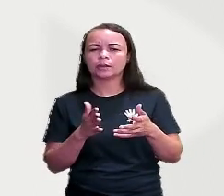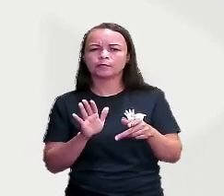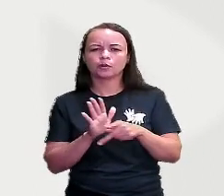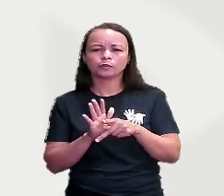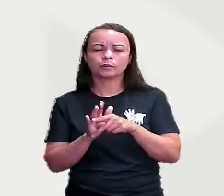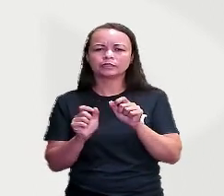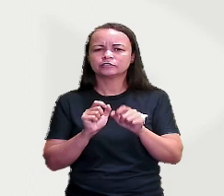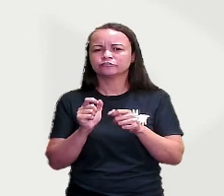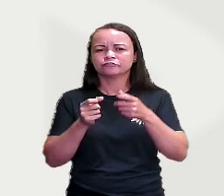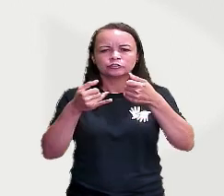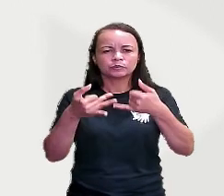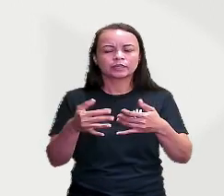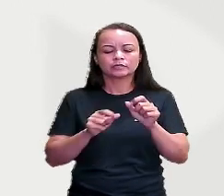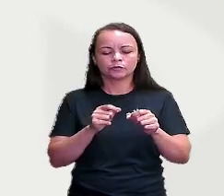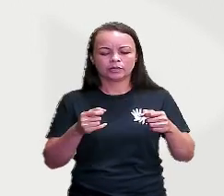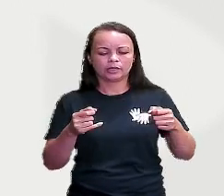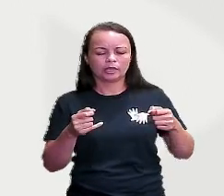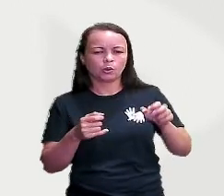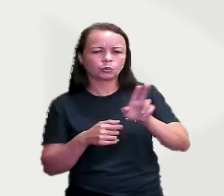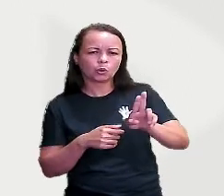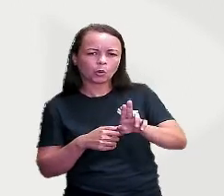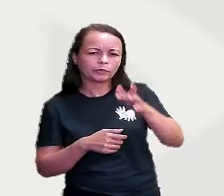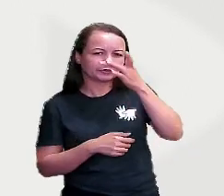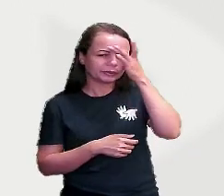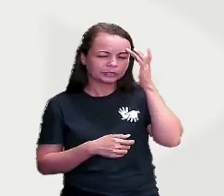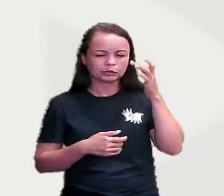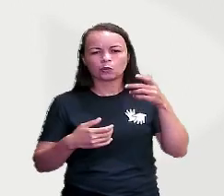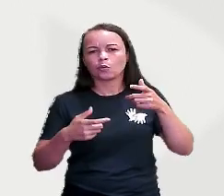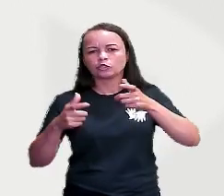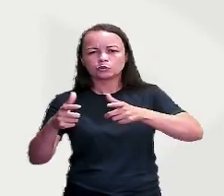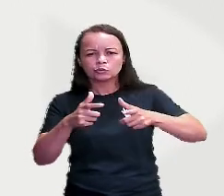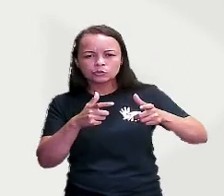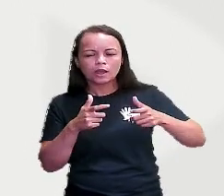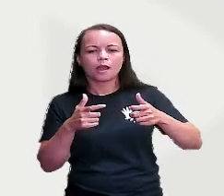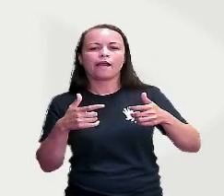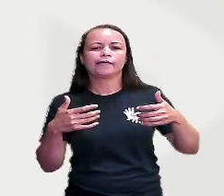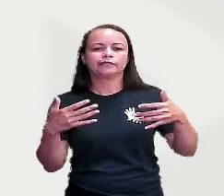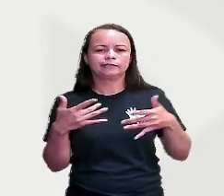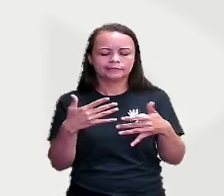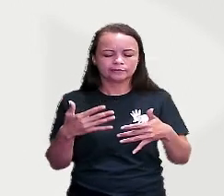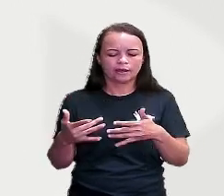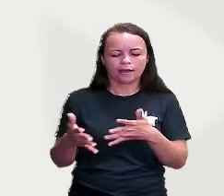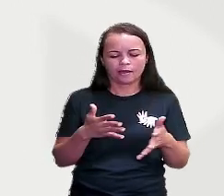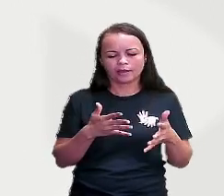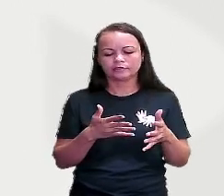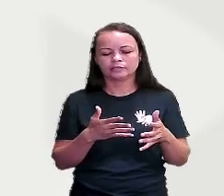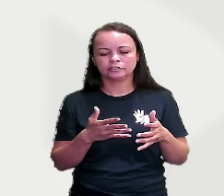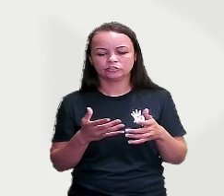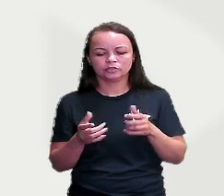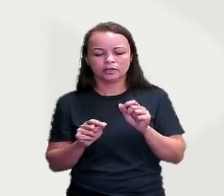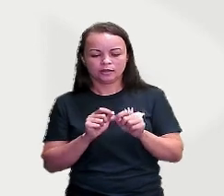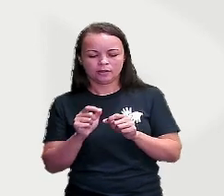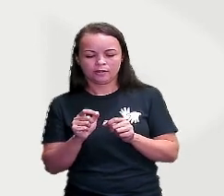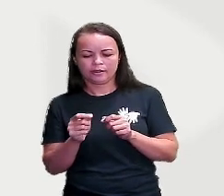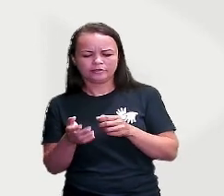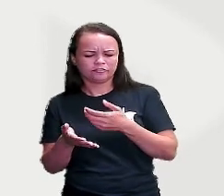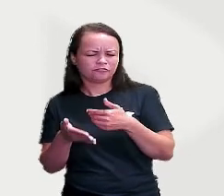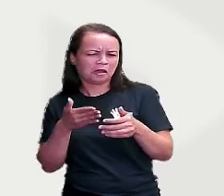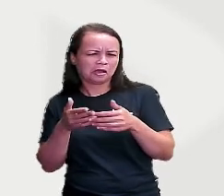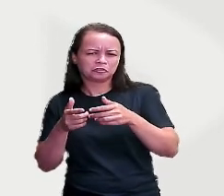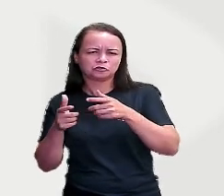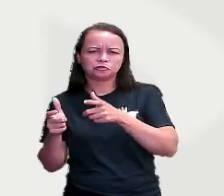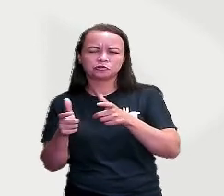pessoas, lugares, animais, vegetais, coisas, com existência própria, independente de outros